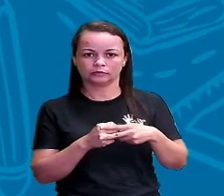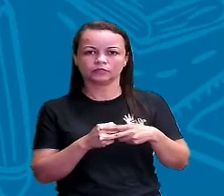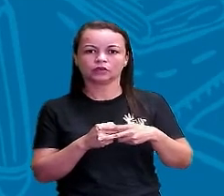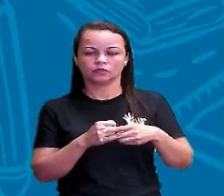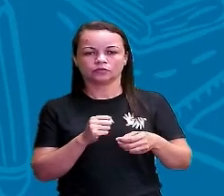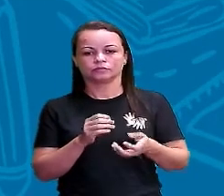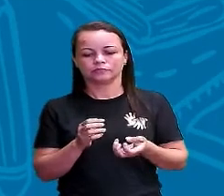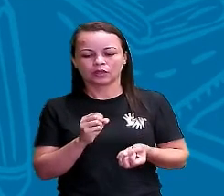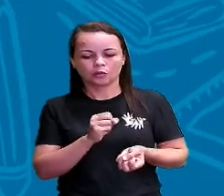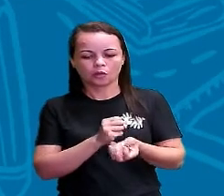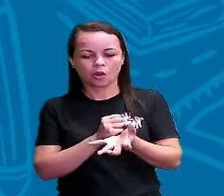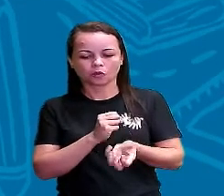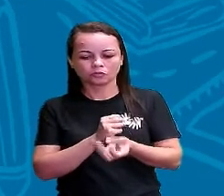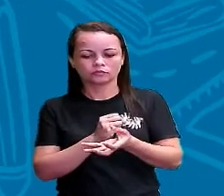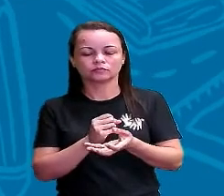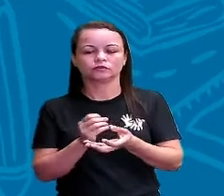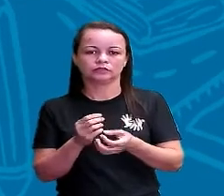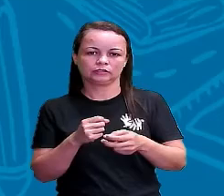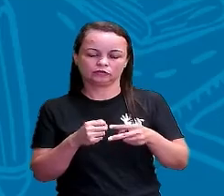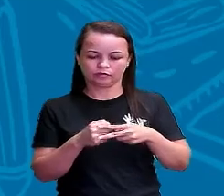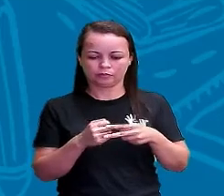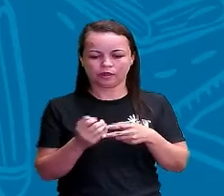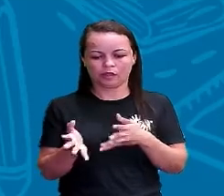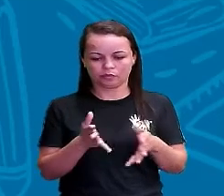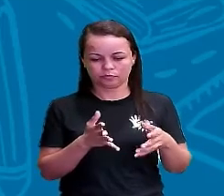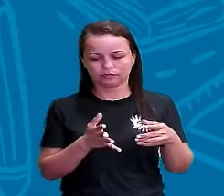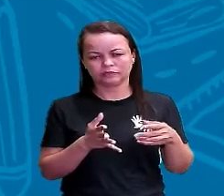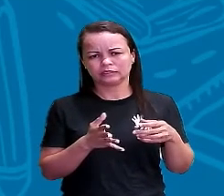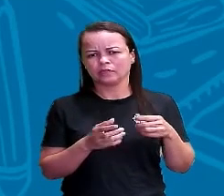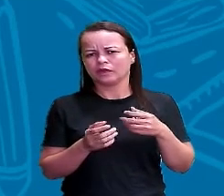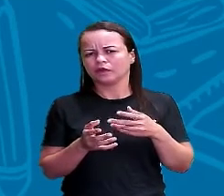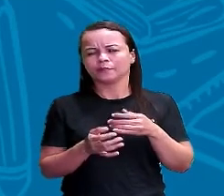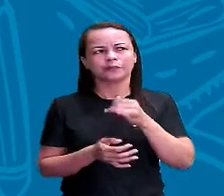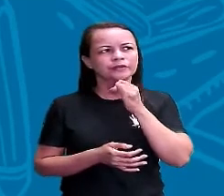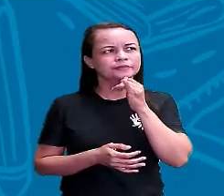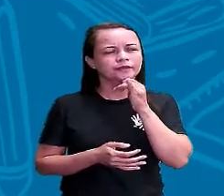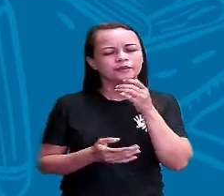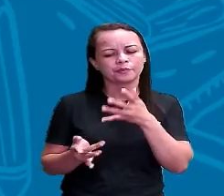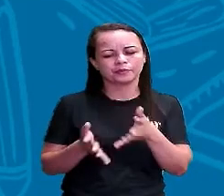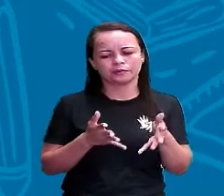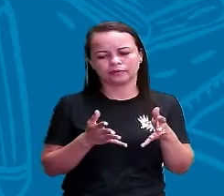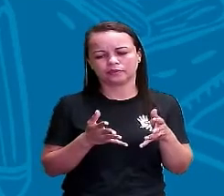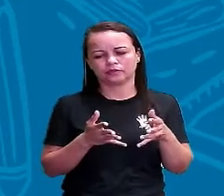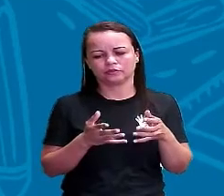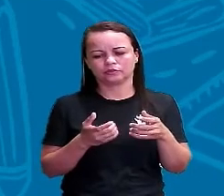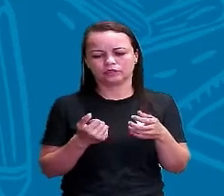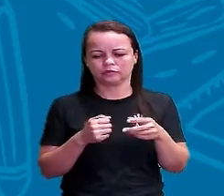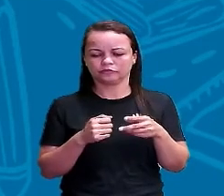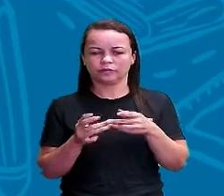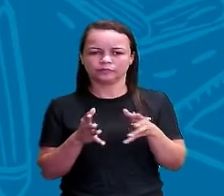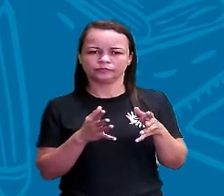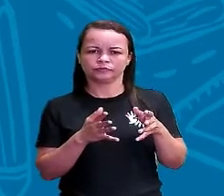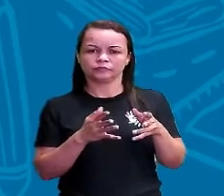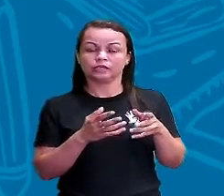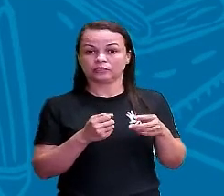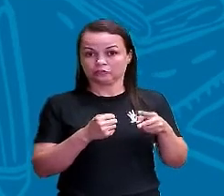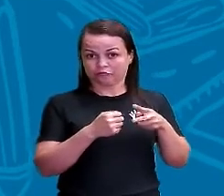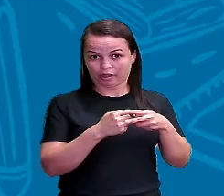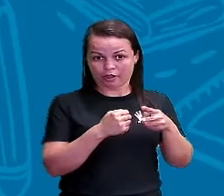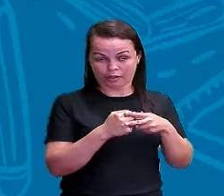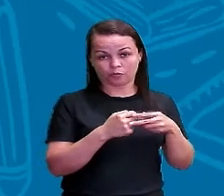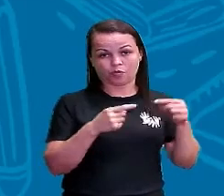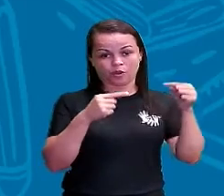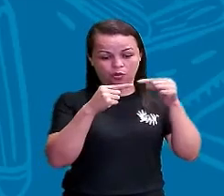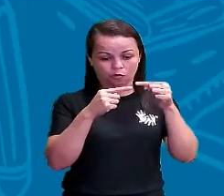Então, locução adjetiva, né? Por exemplo. E a locução é sempre quando tem mais de uma palavra. Então, locução verbal é a